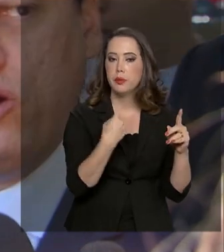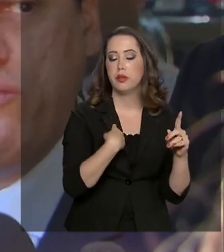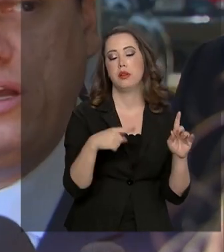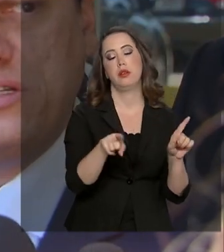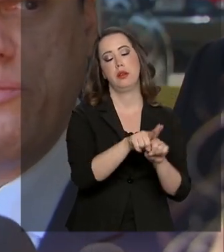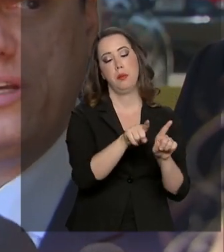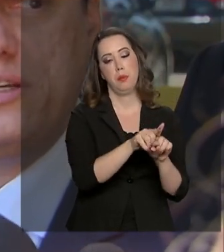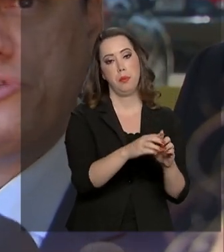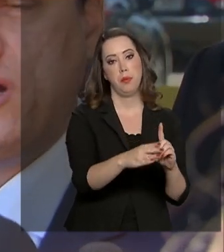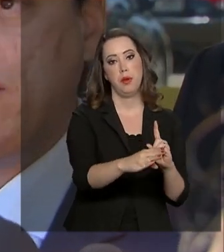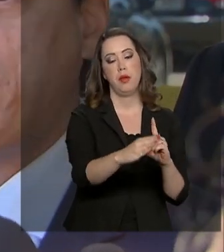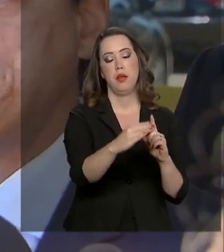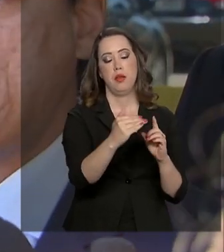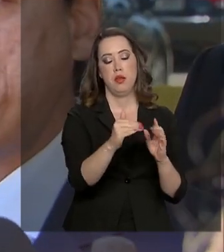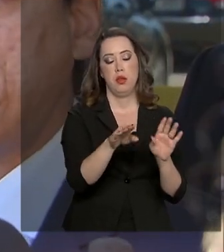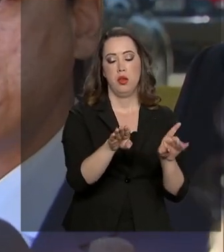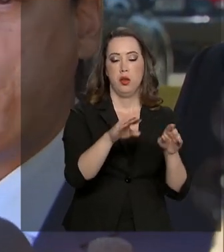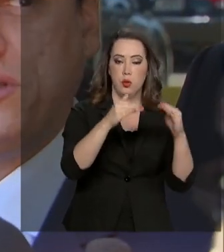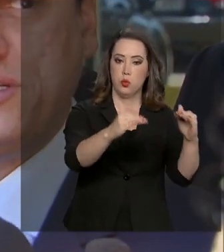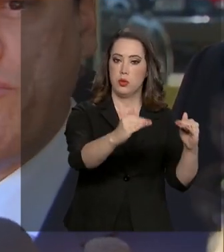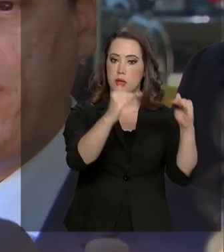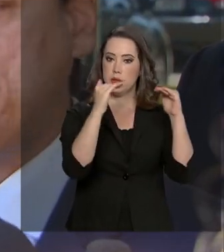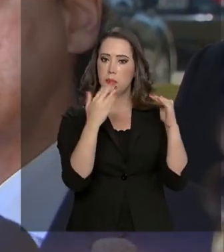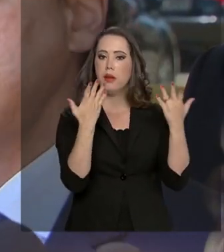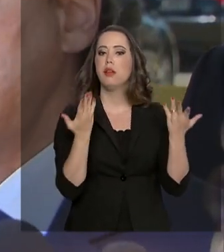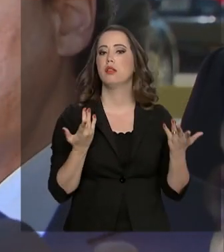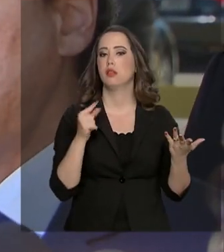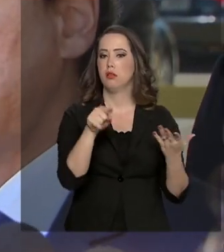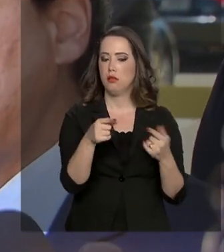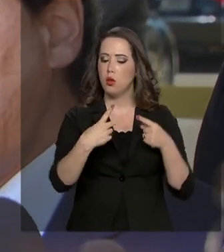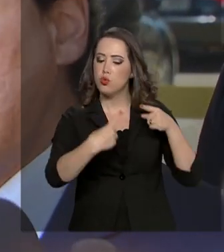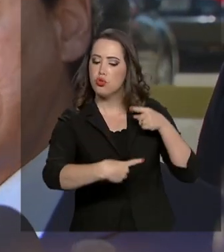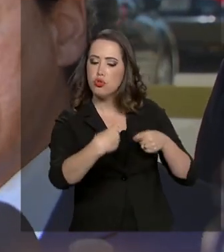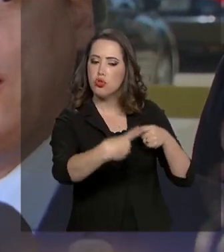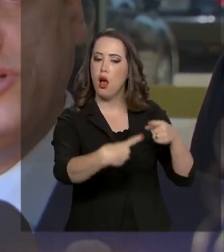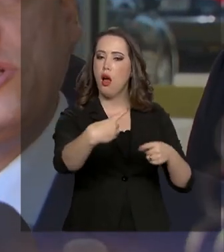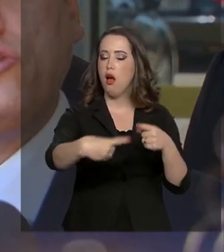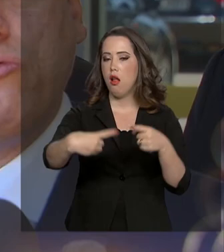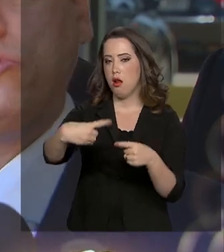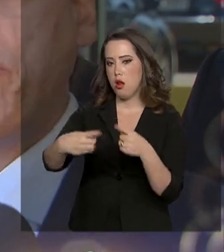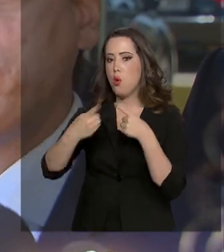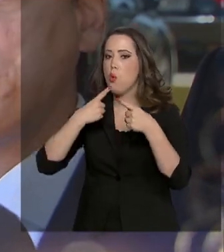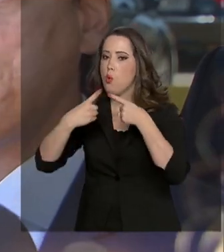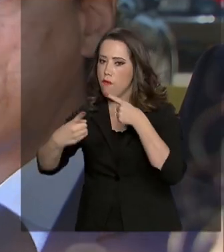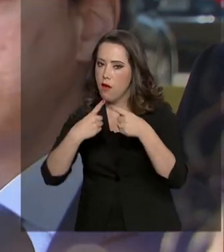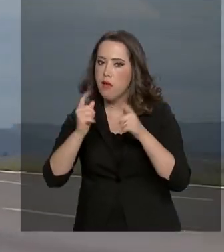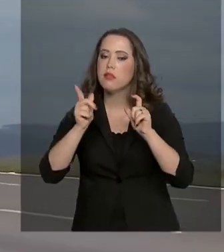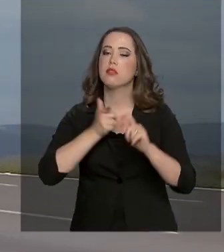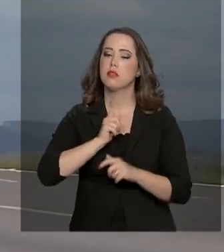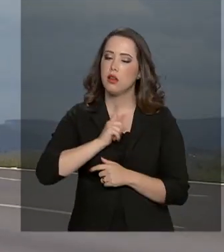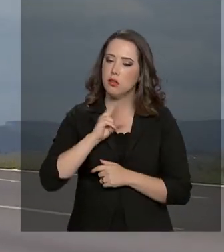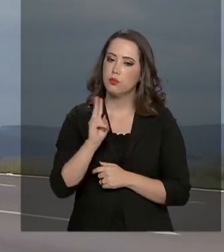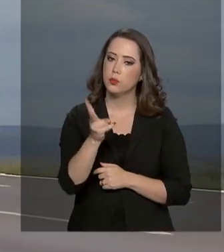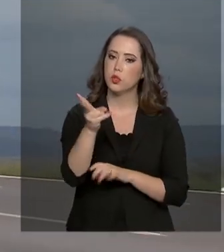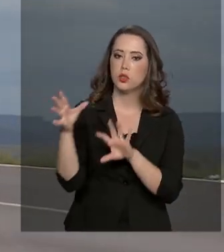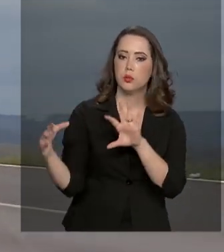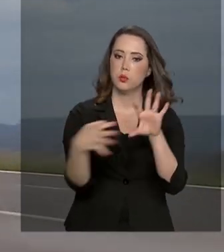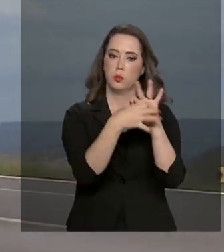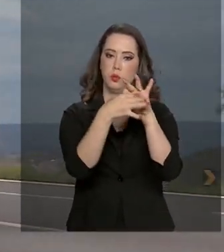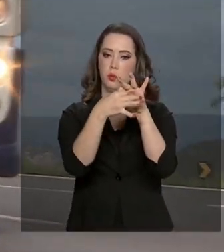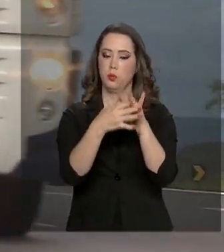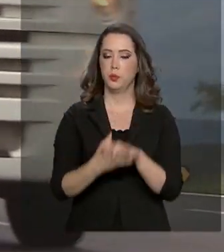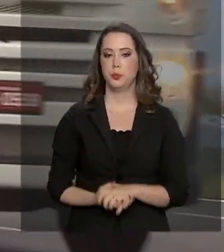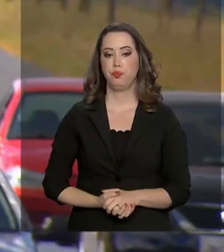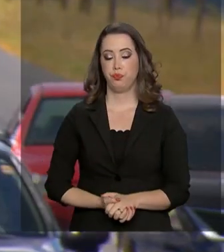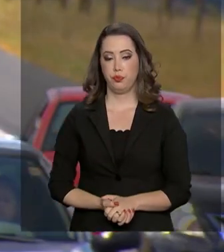Conseguimos realmente estabelecer um diálogo, eles sabem que tem as portas abertas e a cada dia a gente constrói uma solução nova. O ministro anunciou a